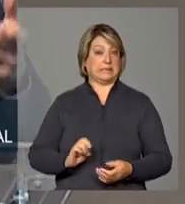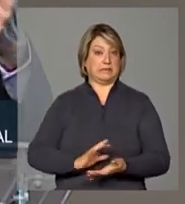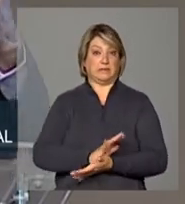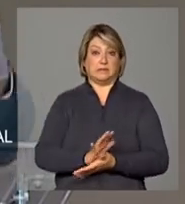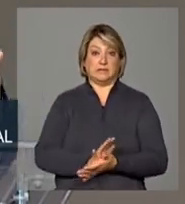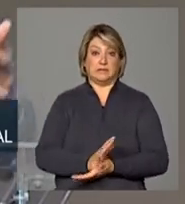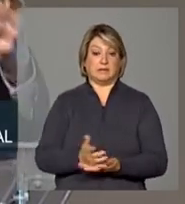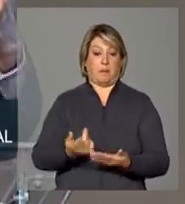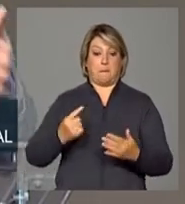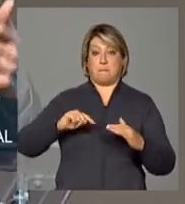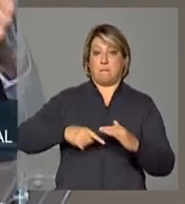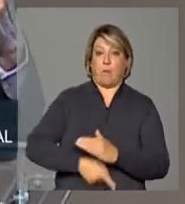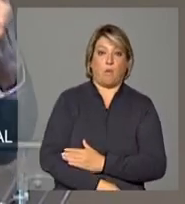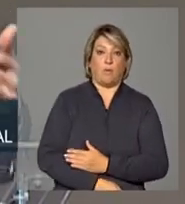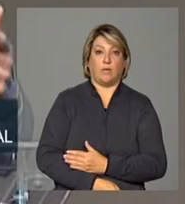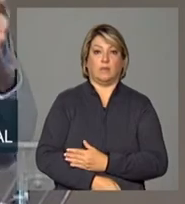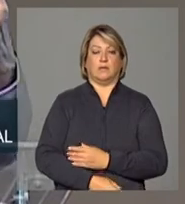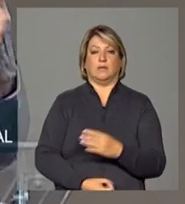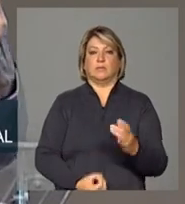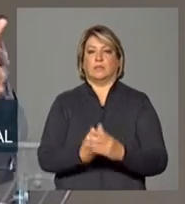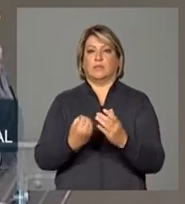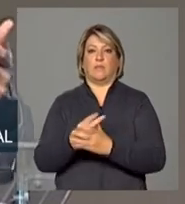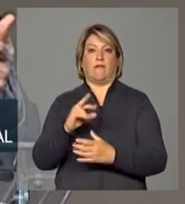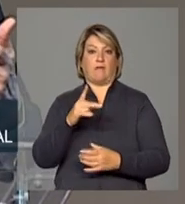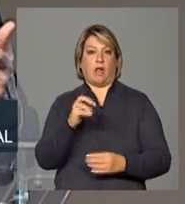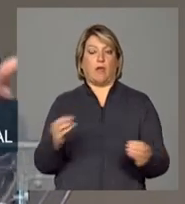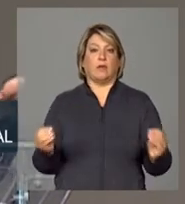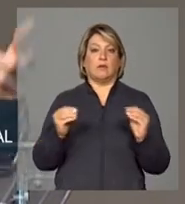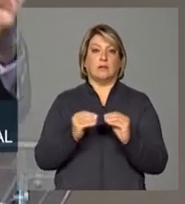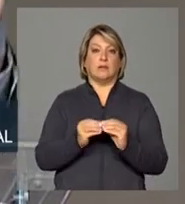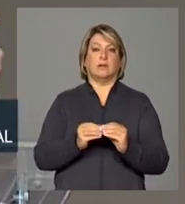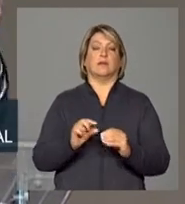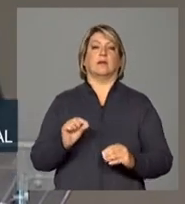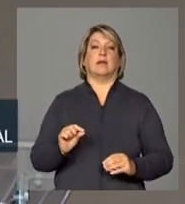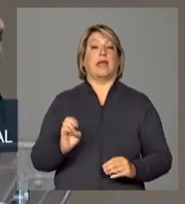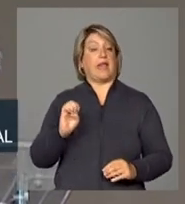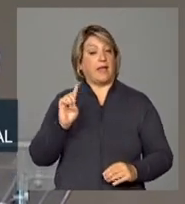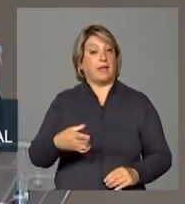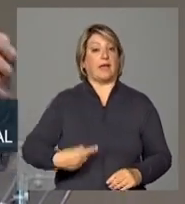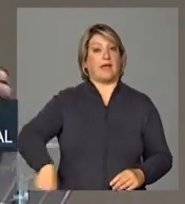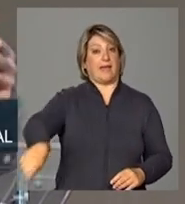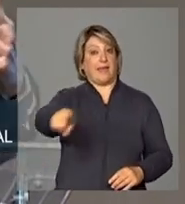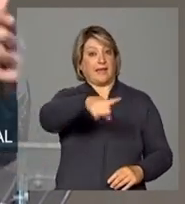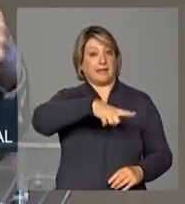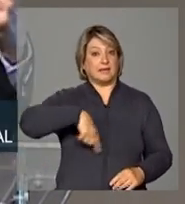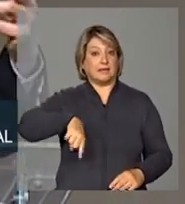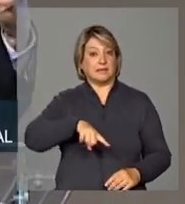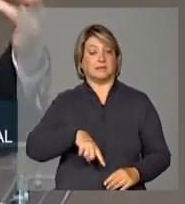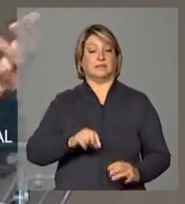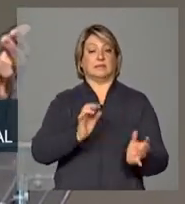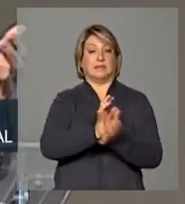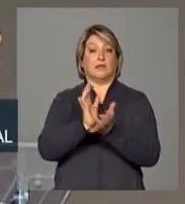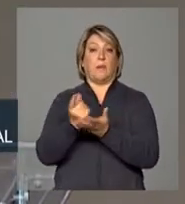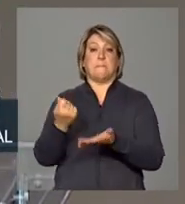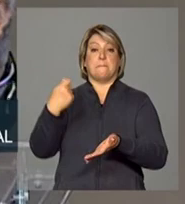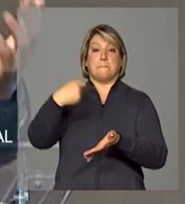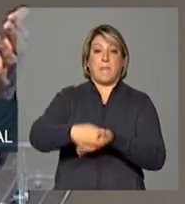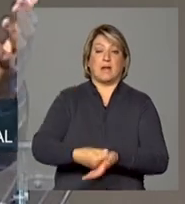intensiva em criação de valor agregado e são os setores que pagam salários